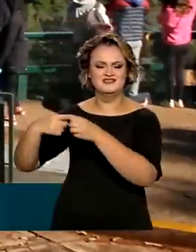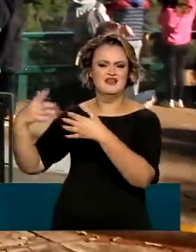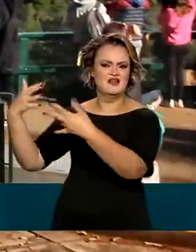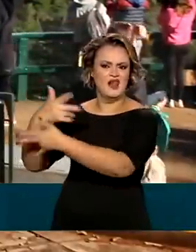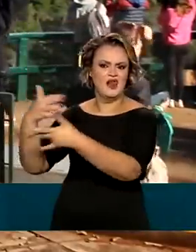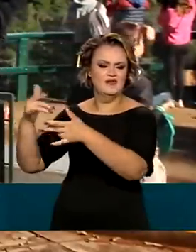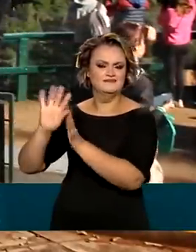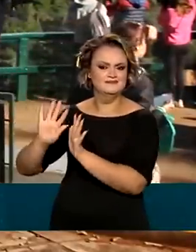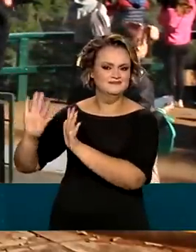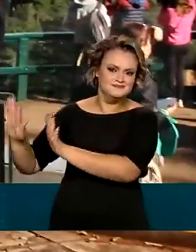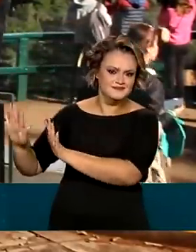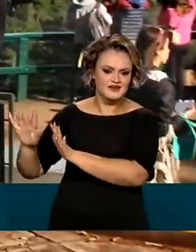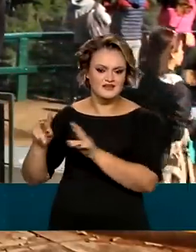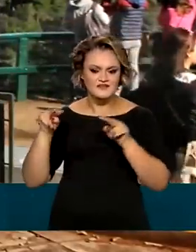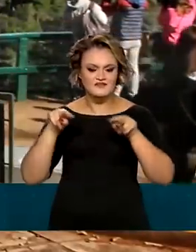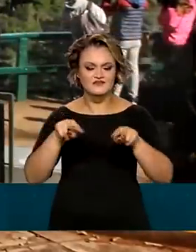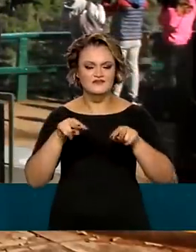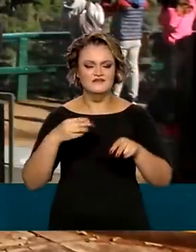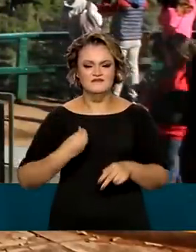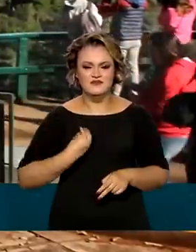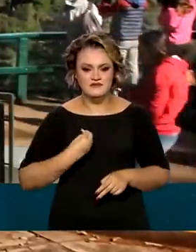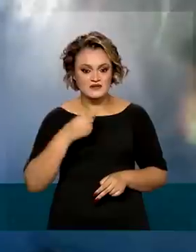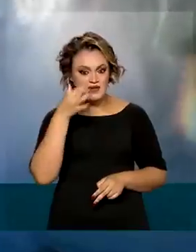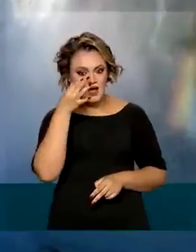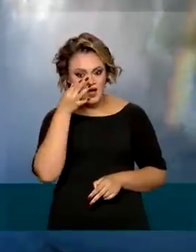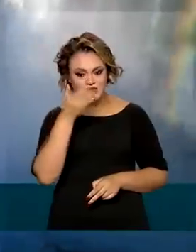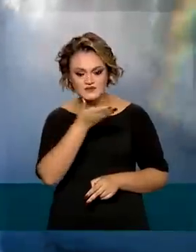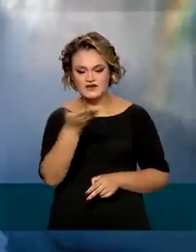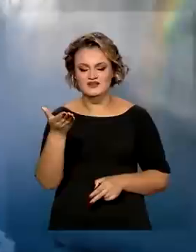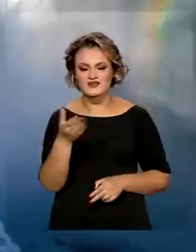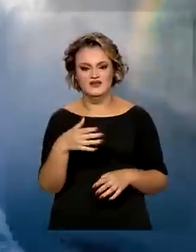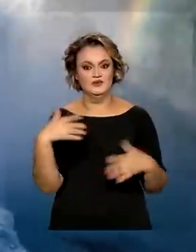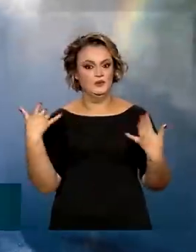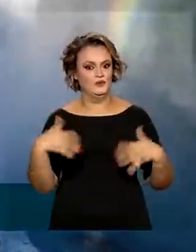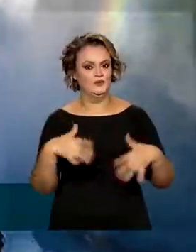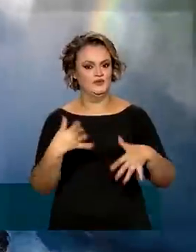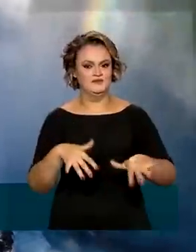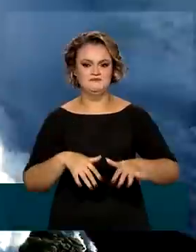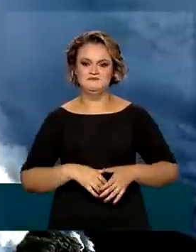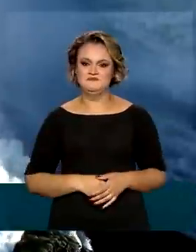e vive isso daqui que realmente é o que faz sentido da vida.